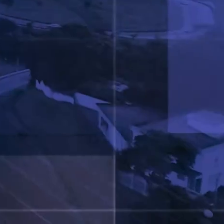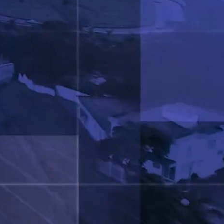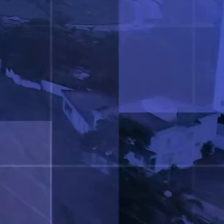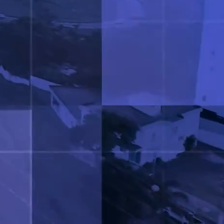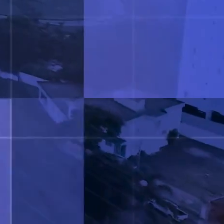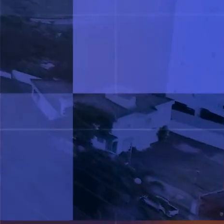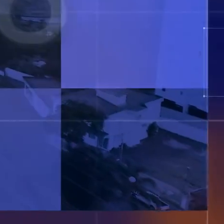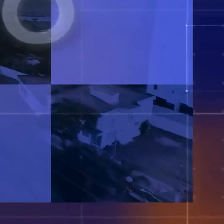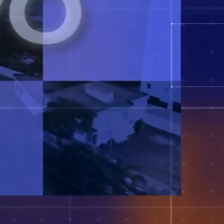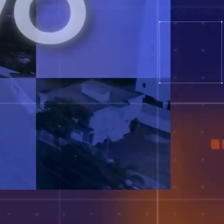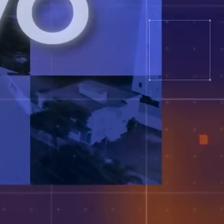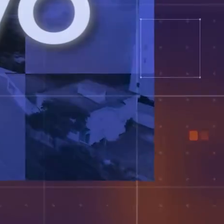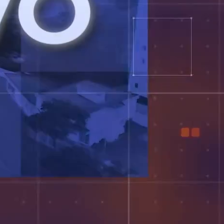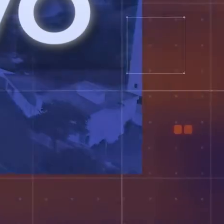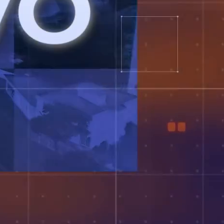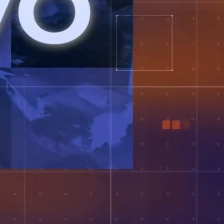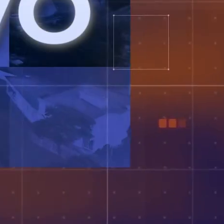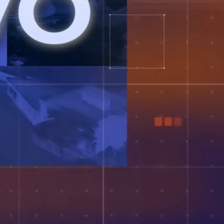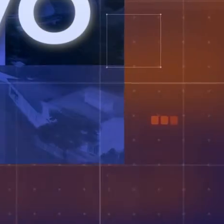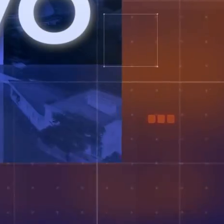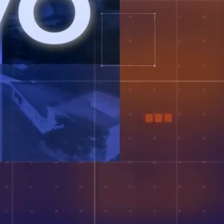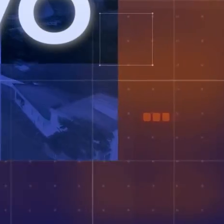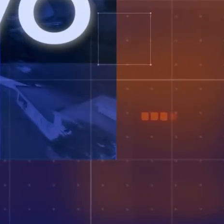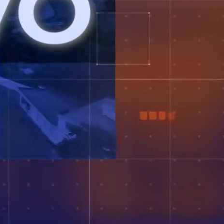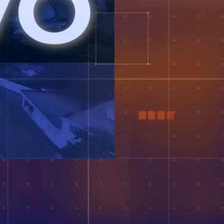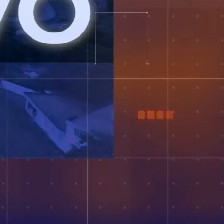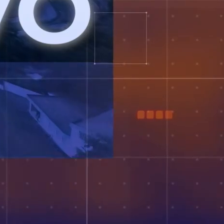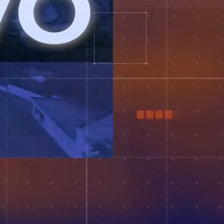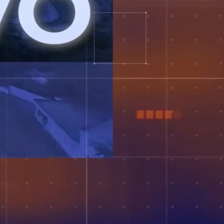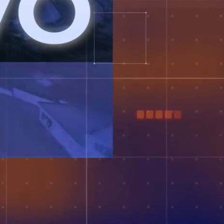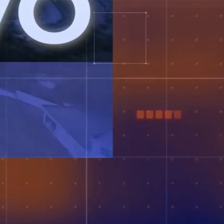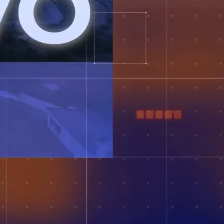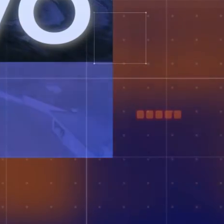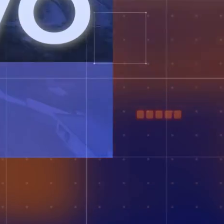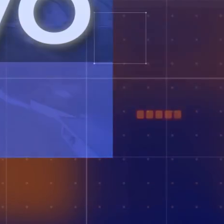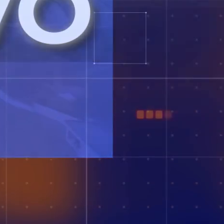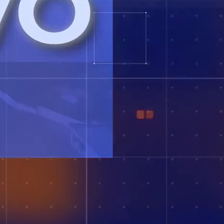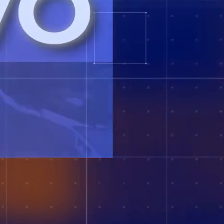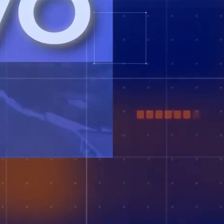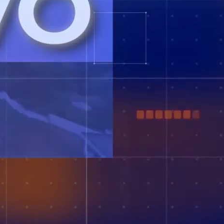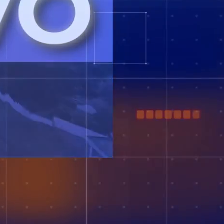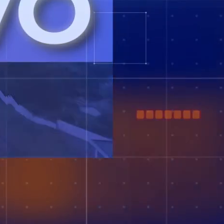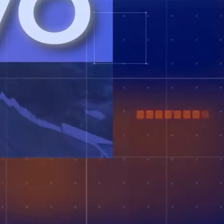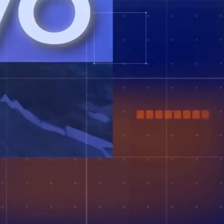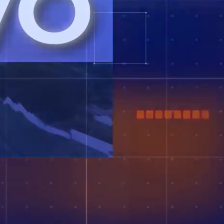amanhã. volta encontrar amanhã. Obrigado.